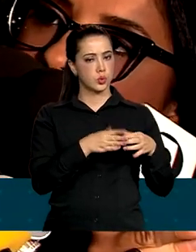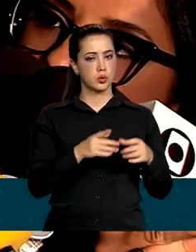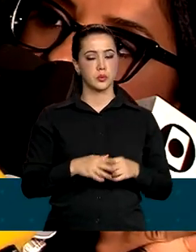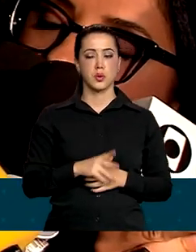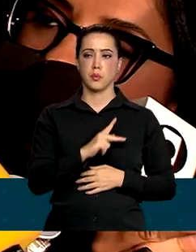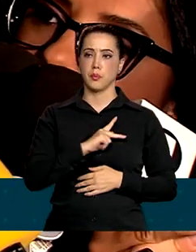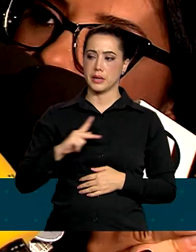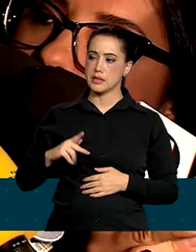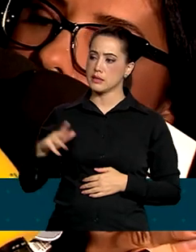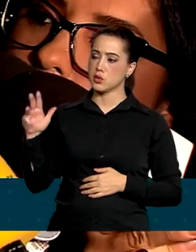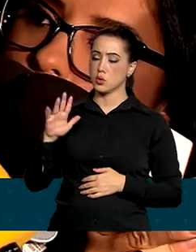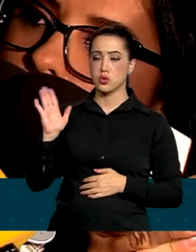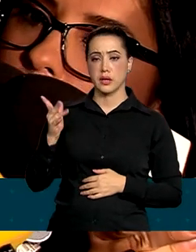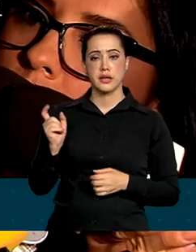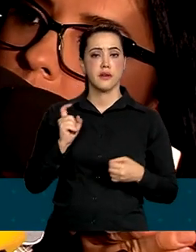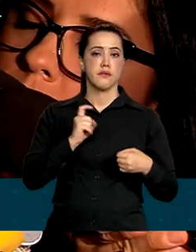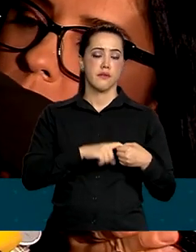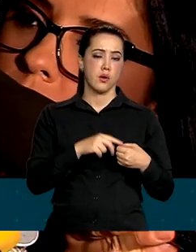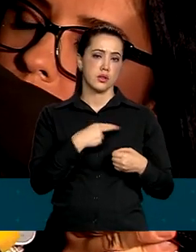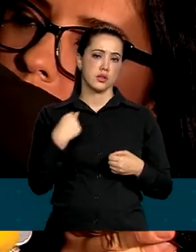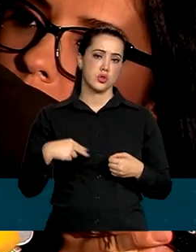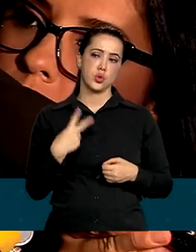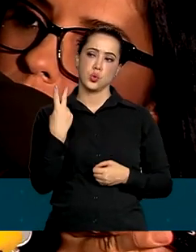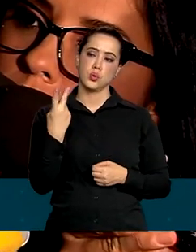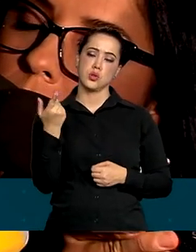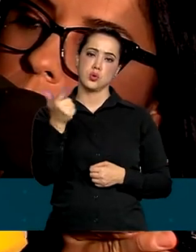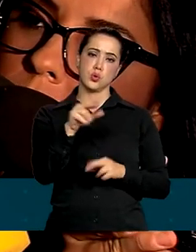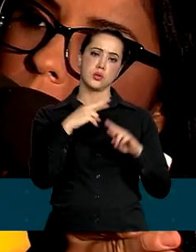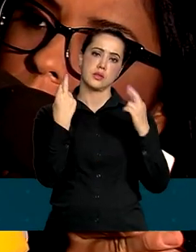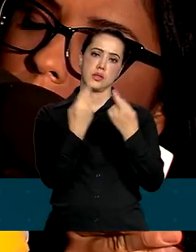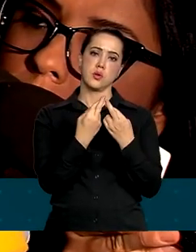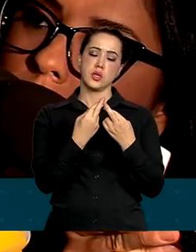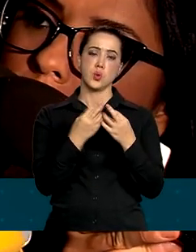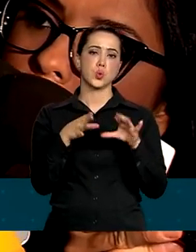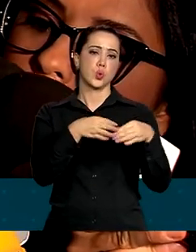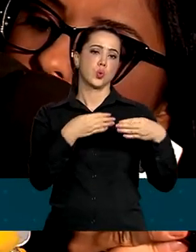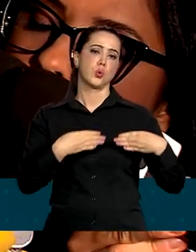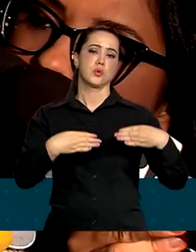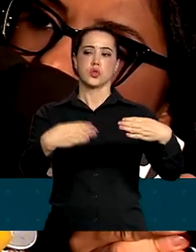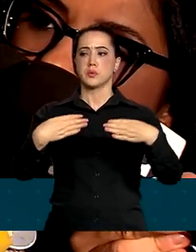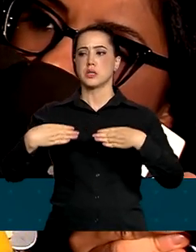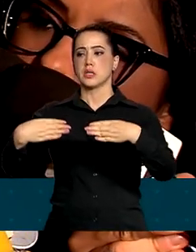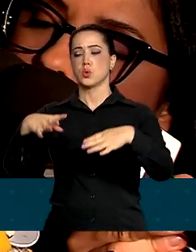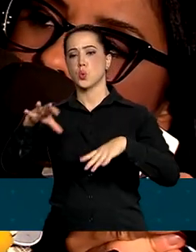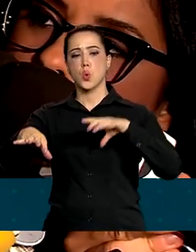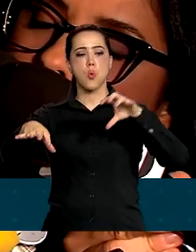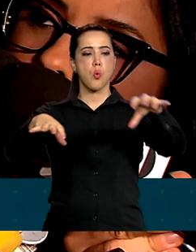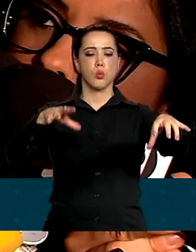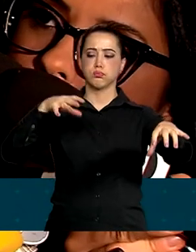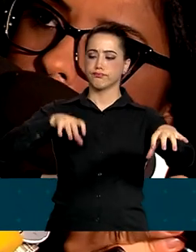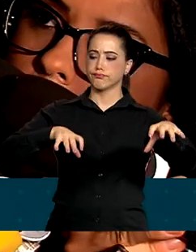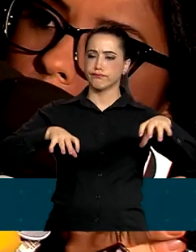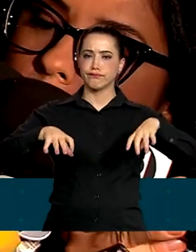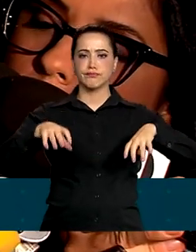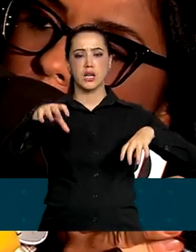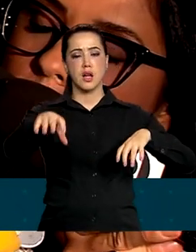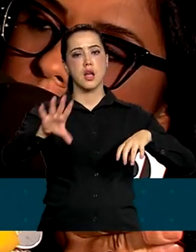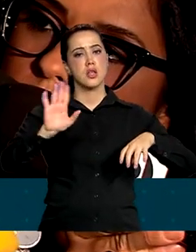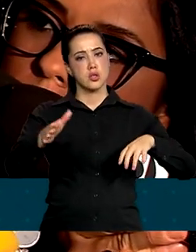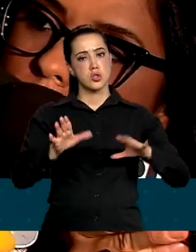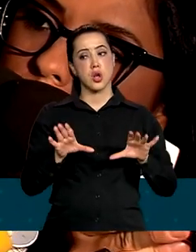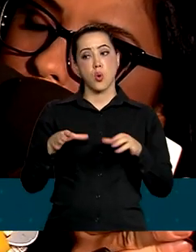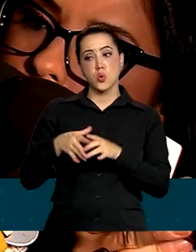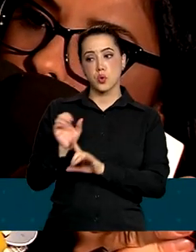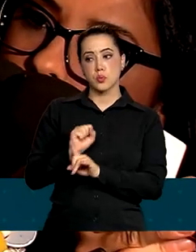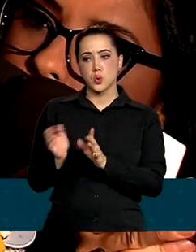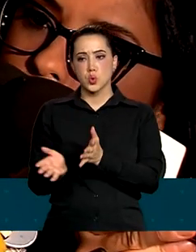organizar na volta à China, mais duas reuniões com ministros, com setoriais de ministros. Ele já fez uma reunião com a área